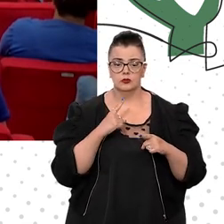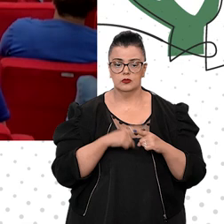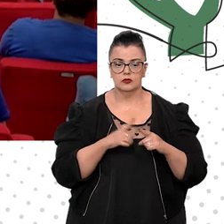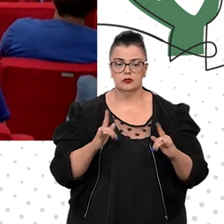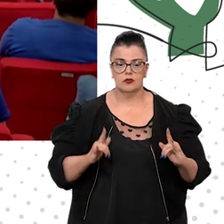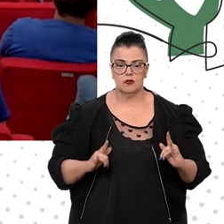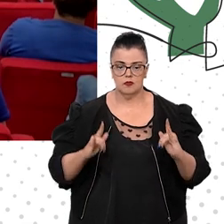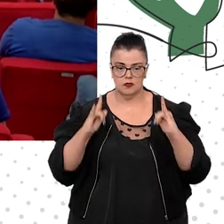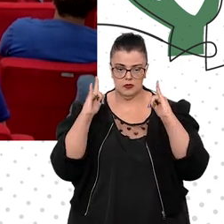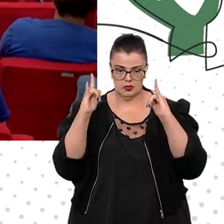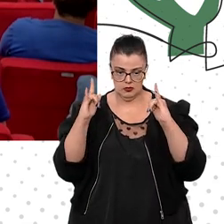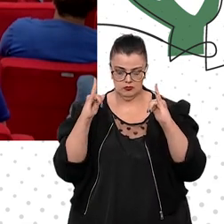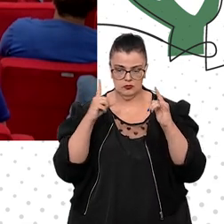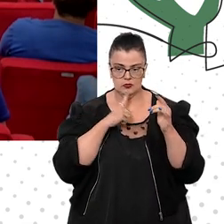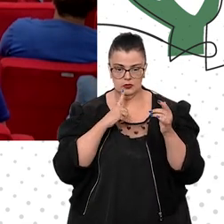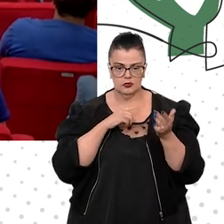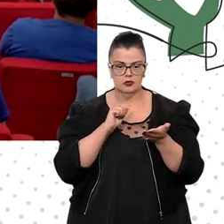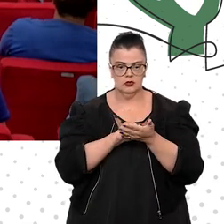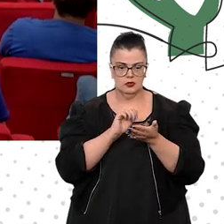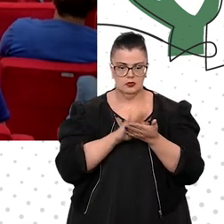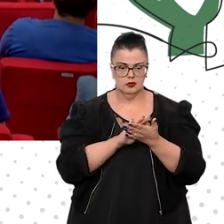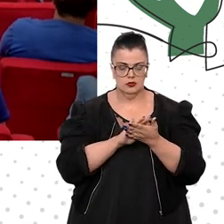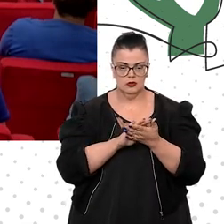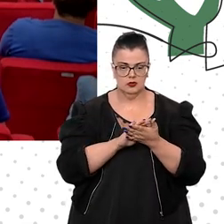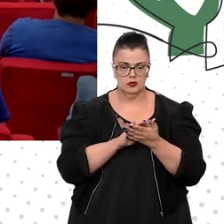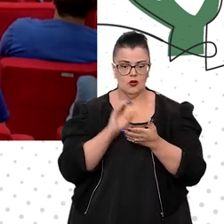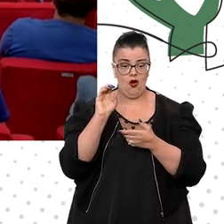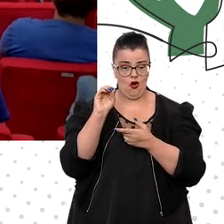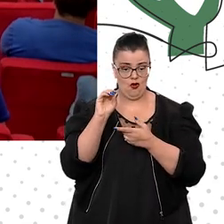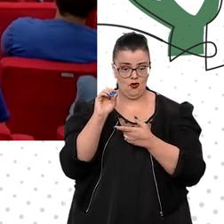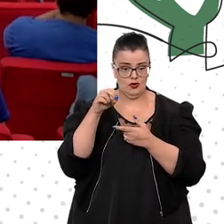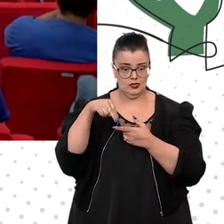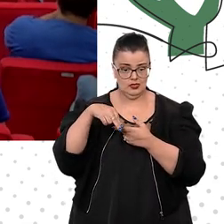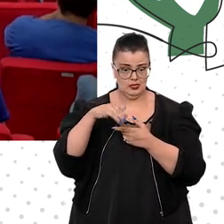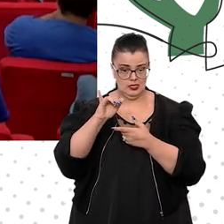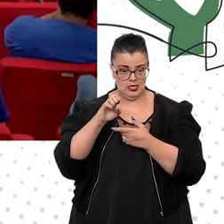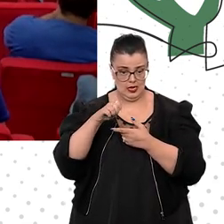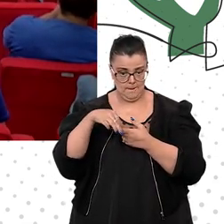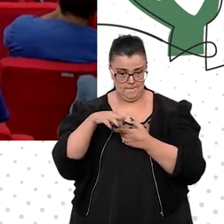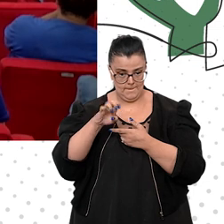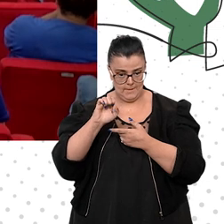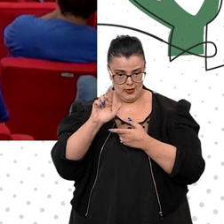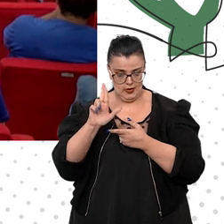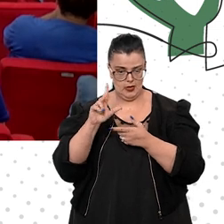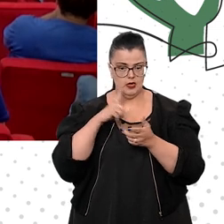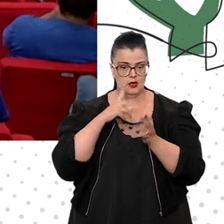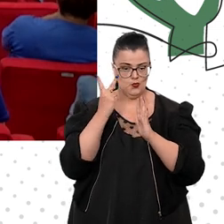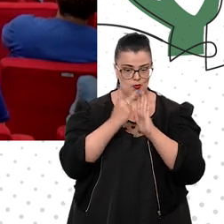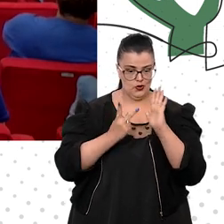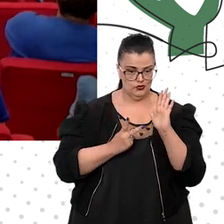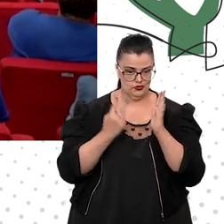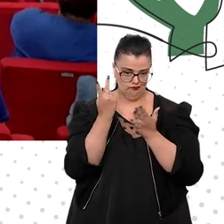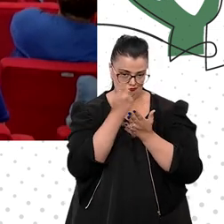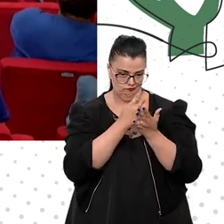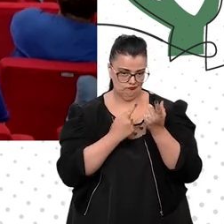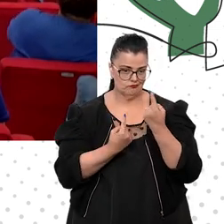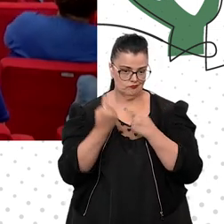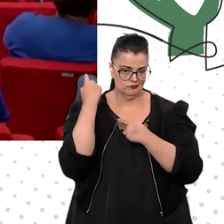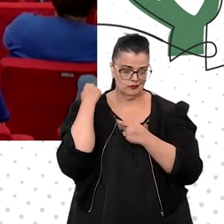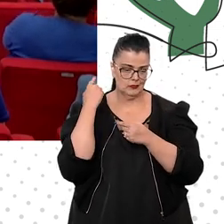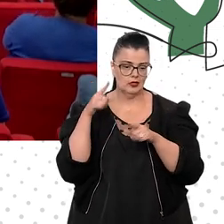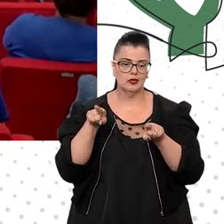estivesse previsto por Oscar Niemeyer no projeto original, constitucional, mas, por óbvio, a